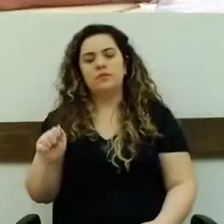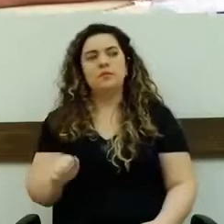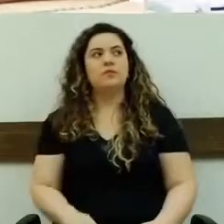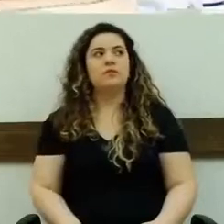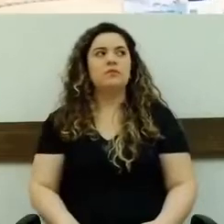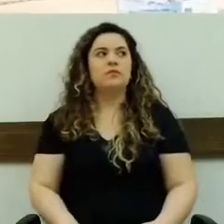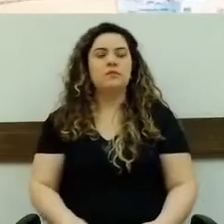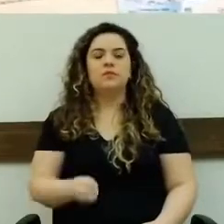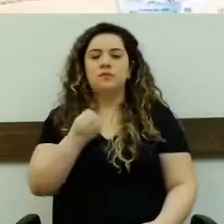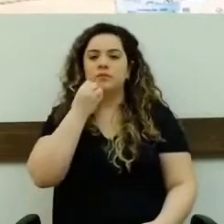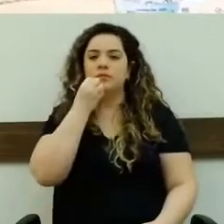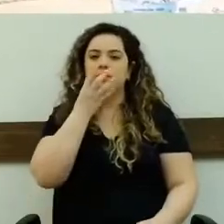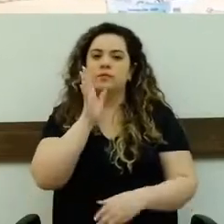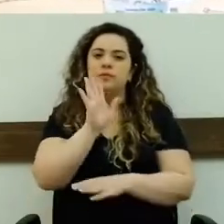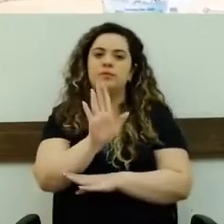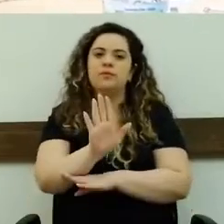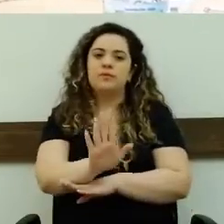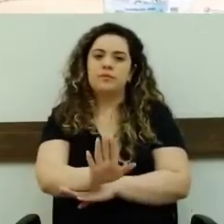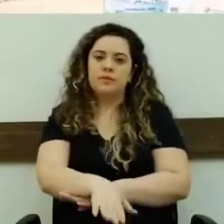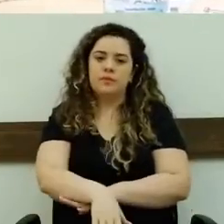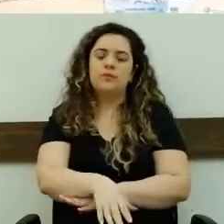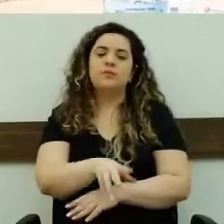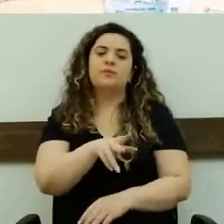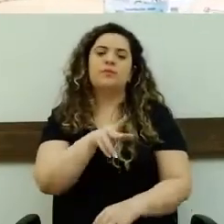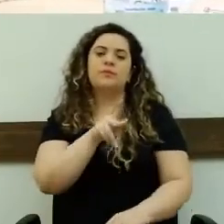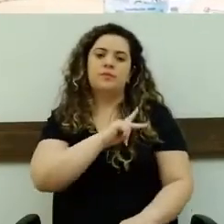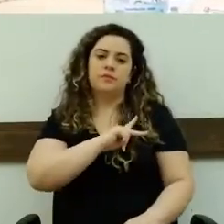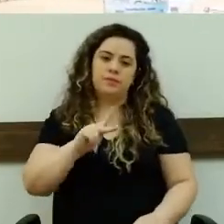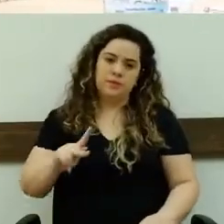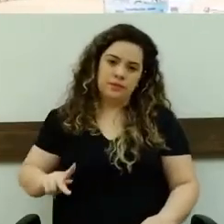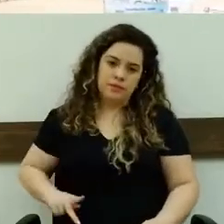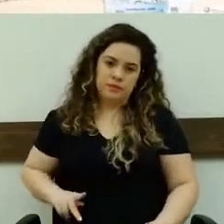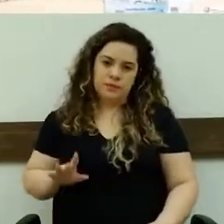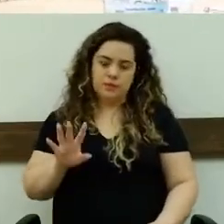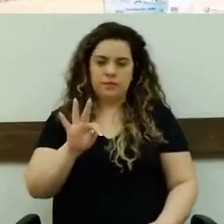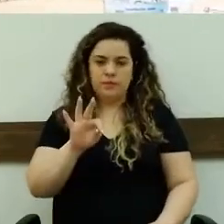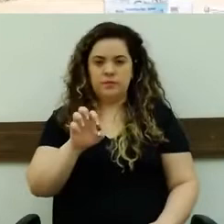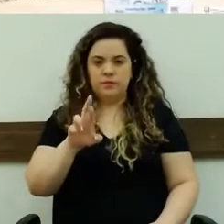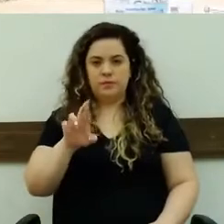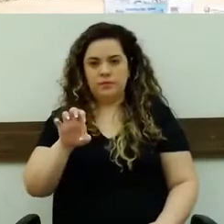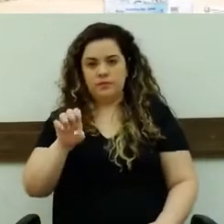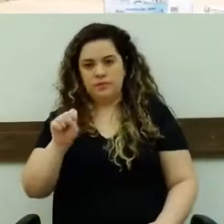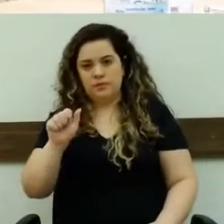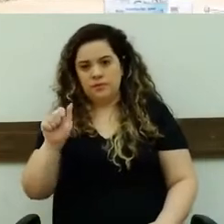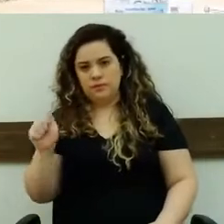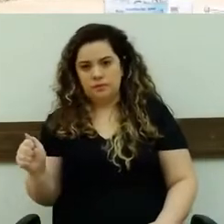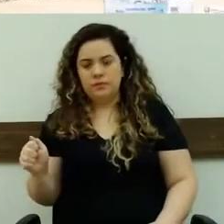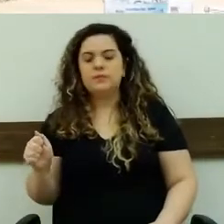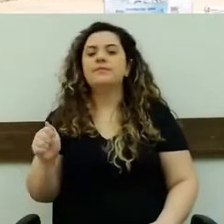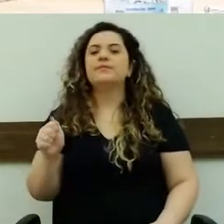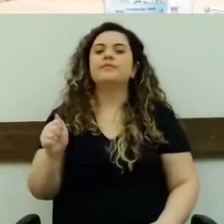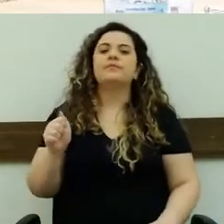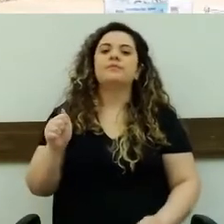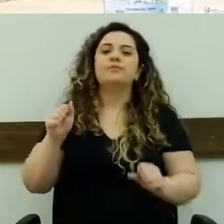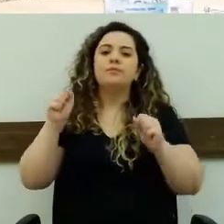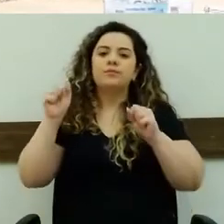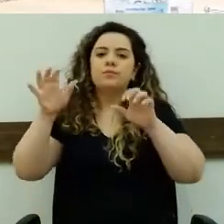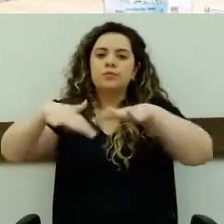Boa tarde, presidente Tereza, vereadores aqui presentes, público, hoje os engenheiros, arquitetos,